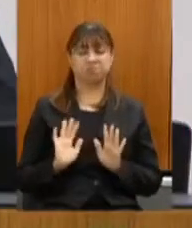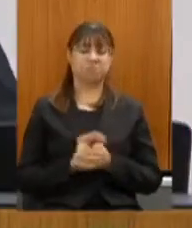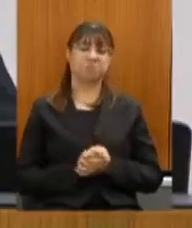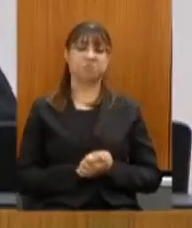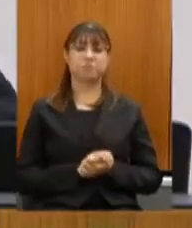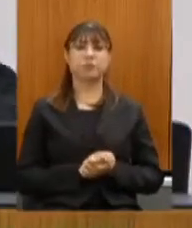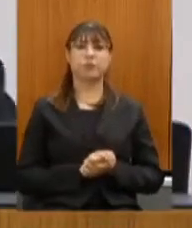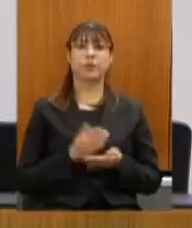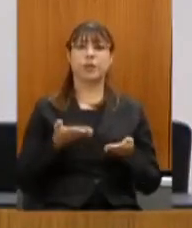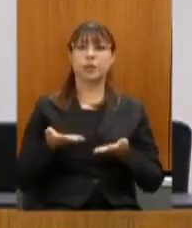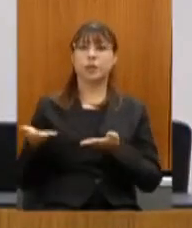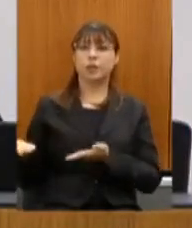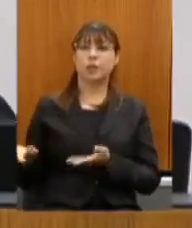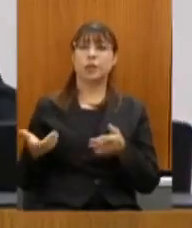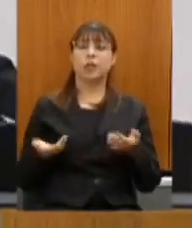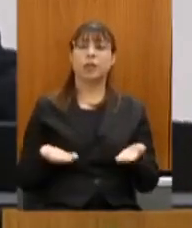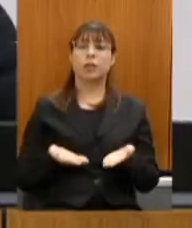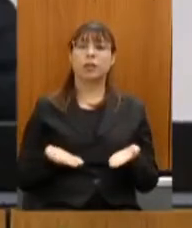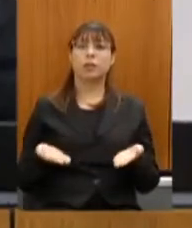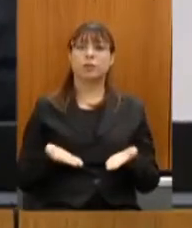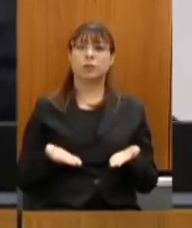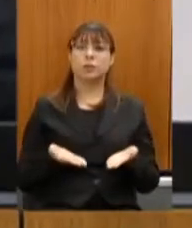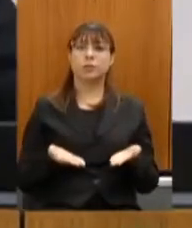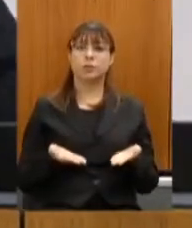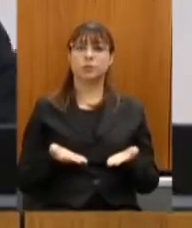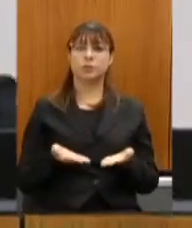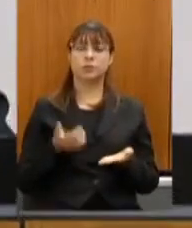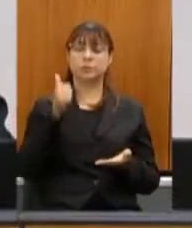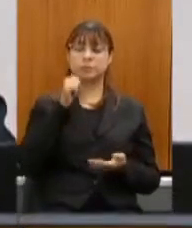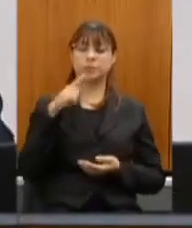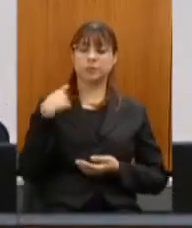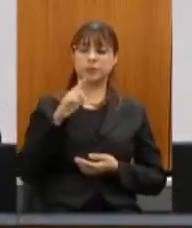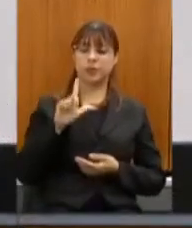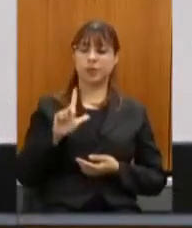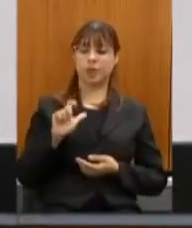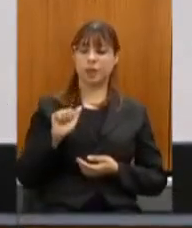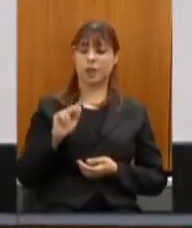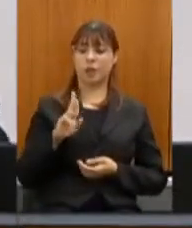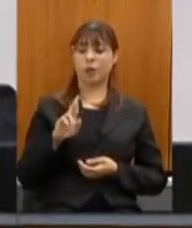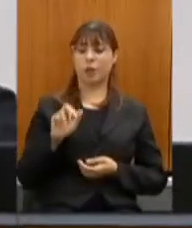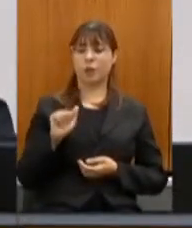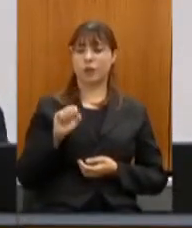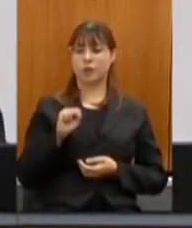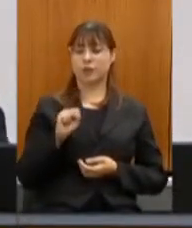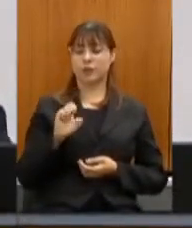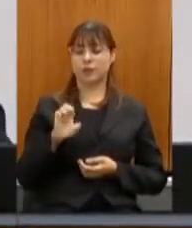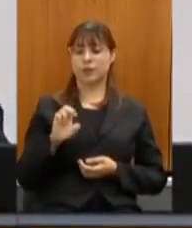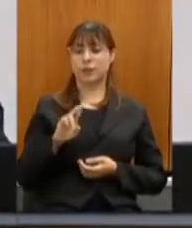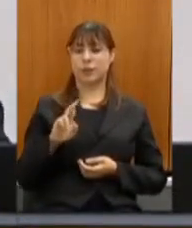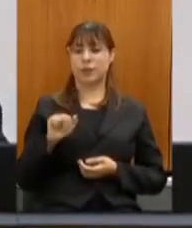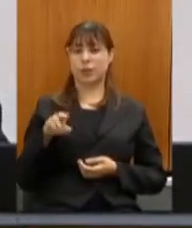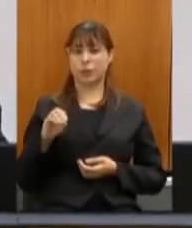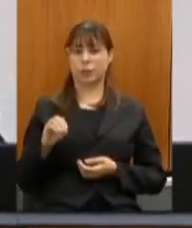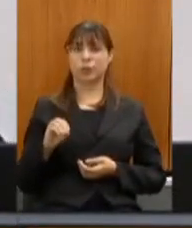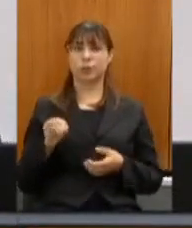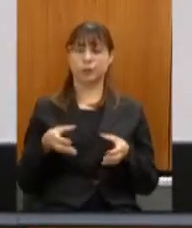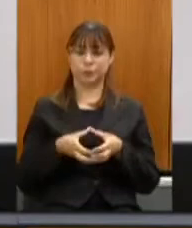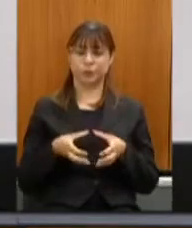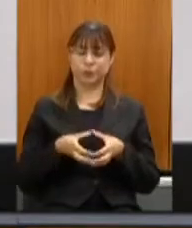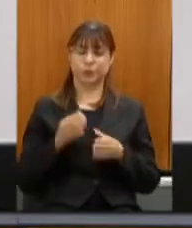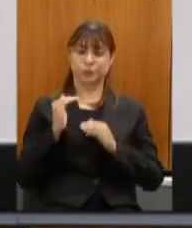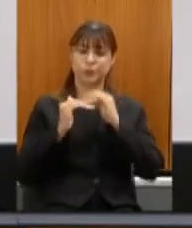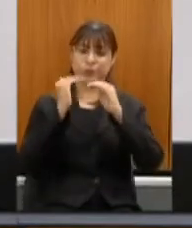para a participação da deputada Laura Serrano que é membro efetivo da Comissão de